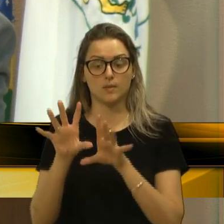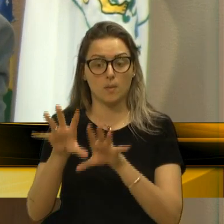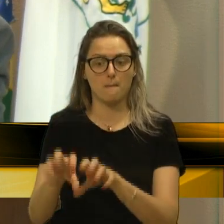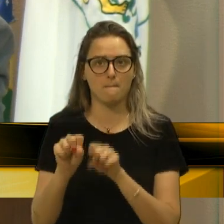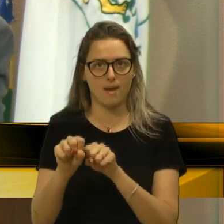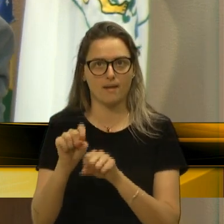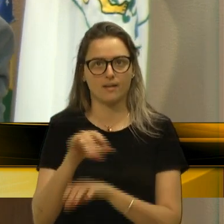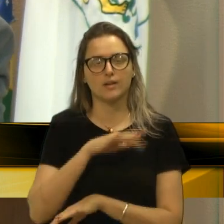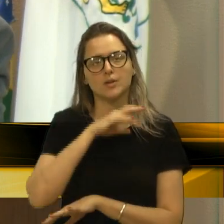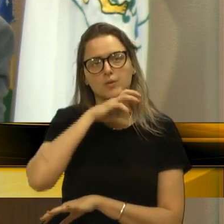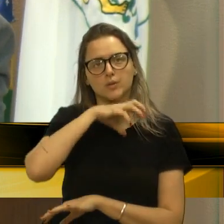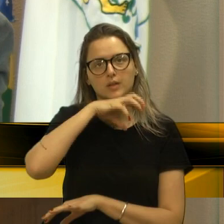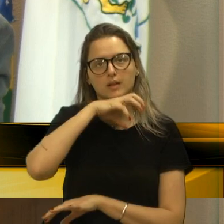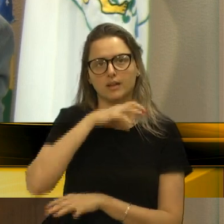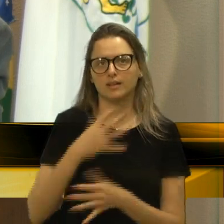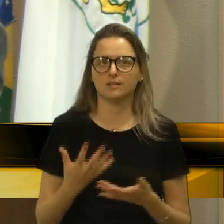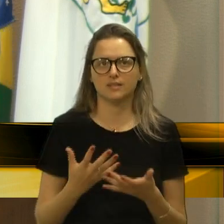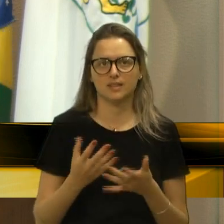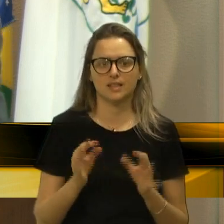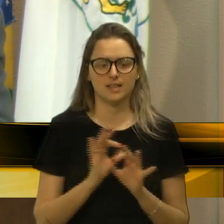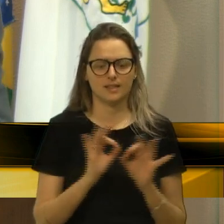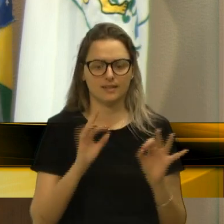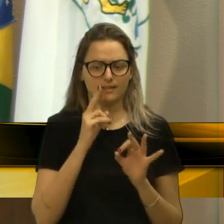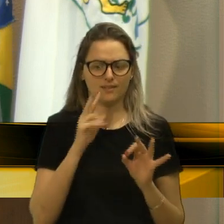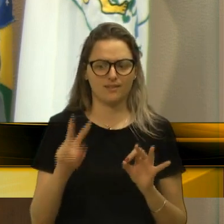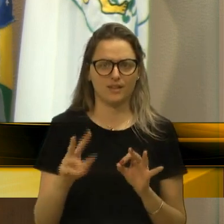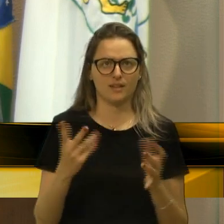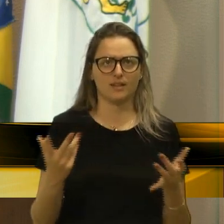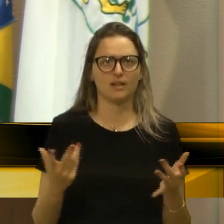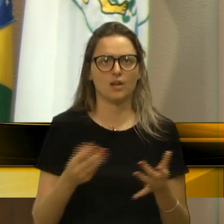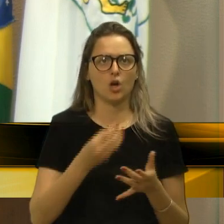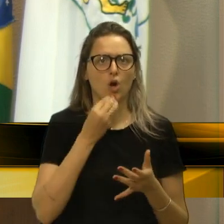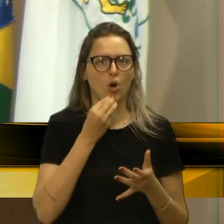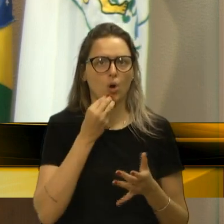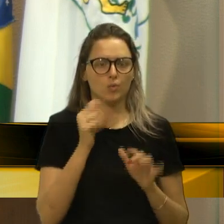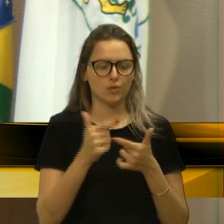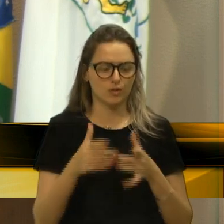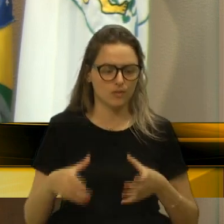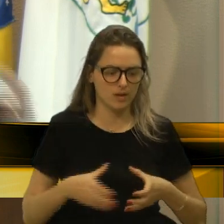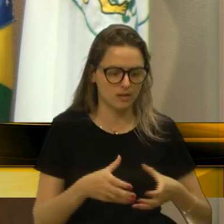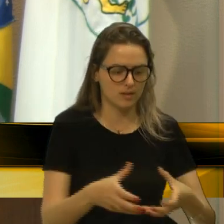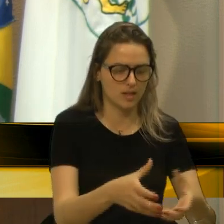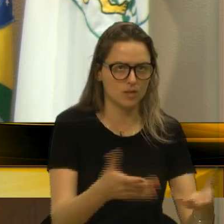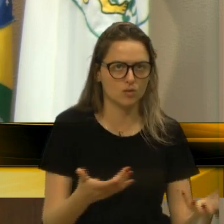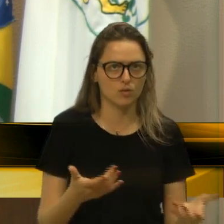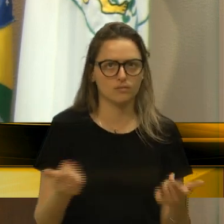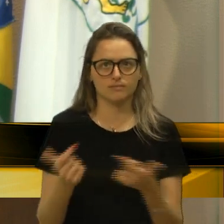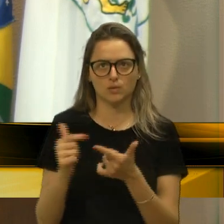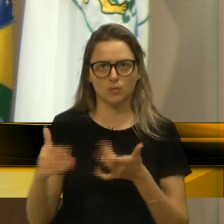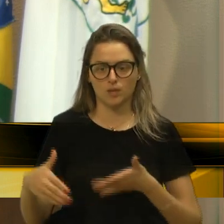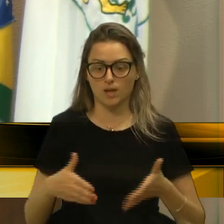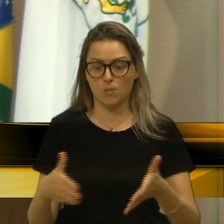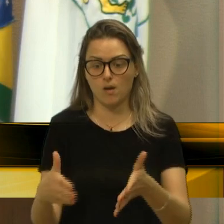Nada a ver. Claro que numa invasão não vai ter esgoto, não vai ter nada, né? Não vai ter rua.